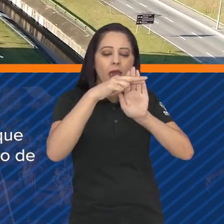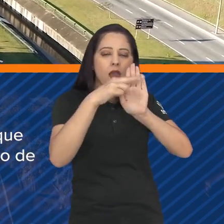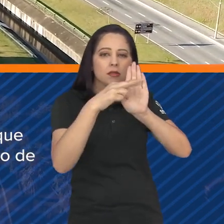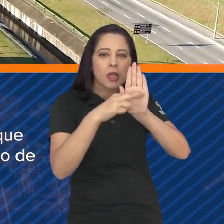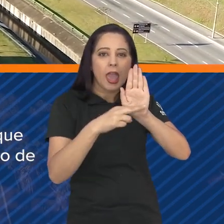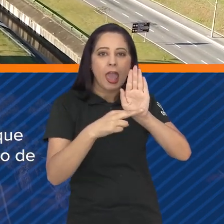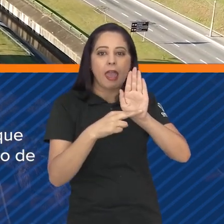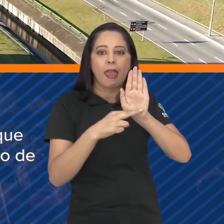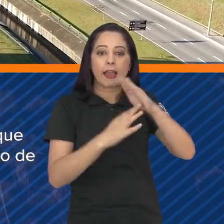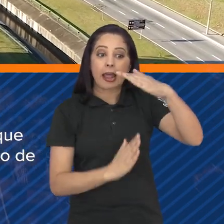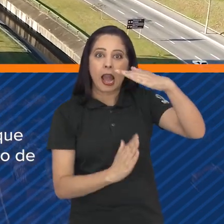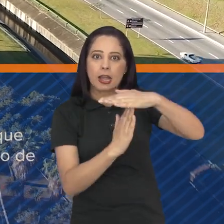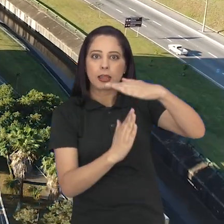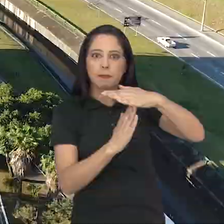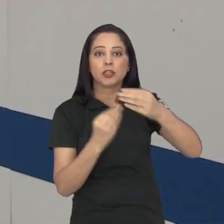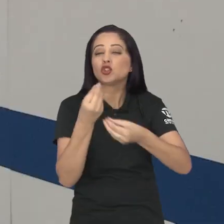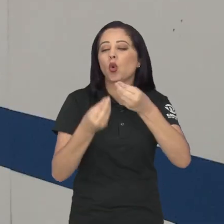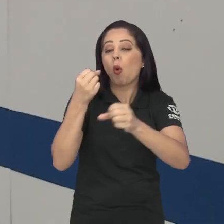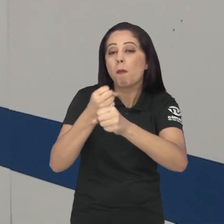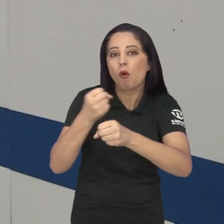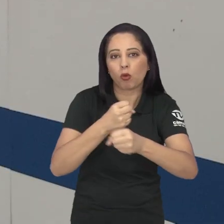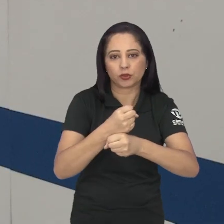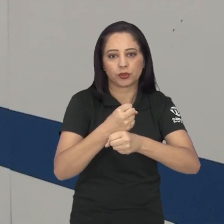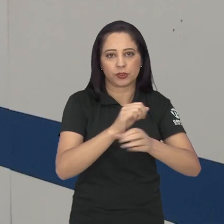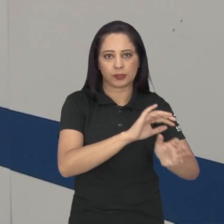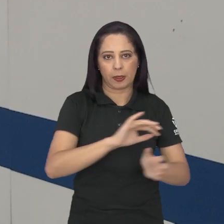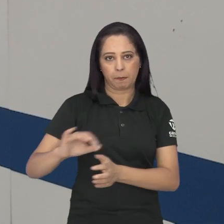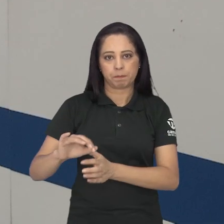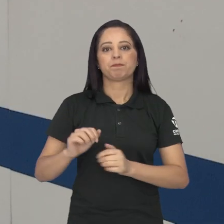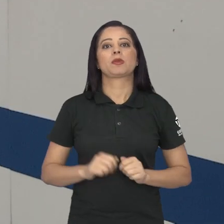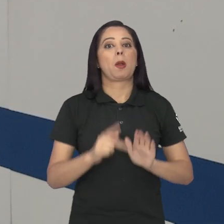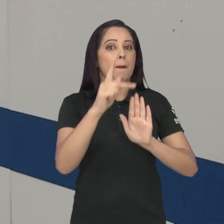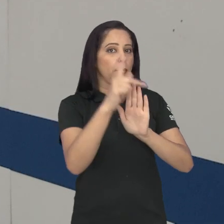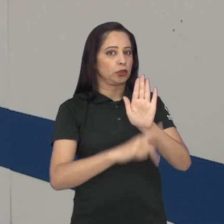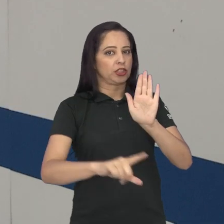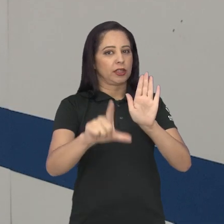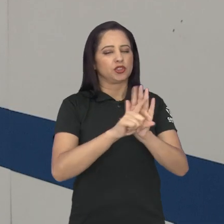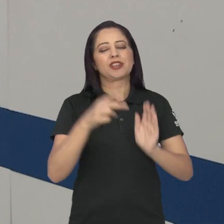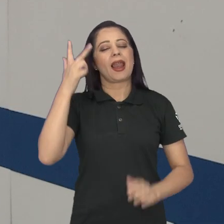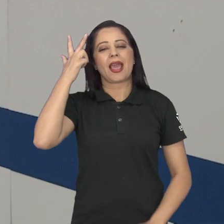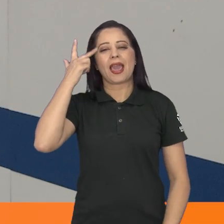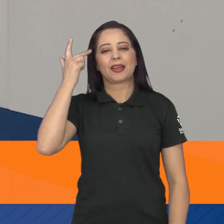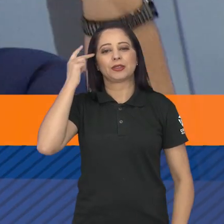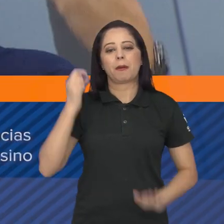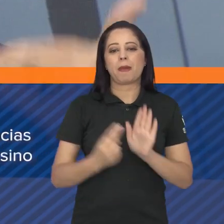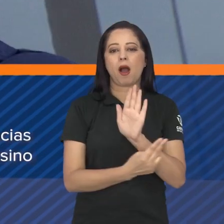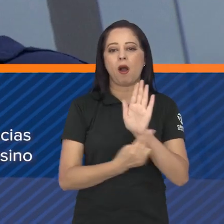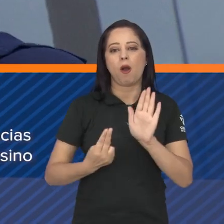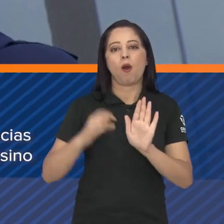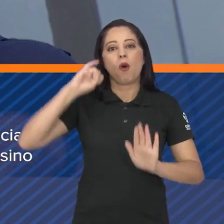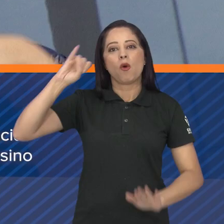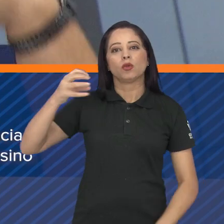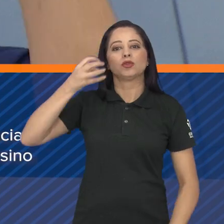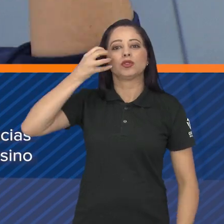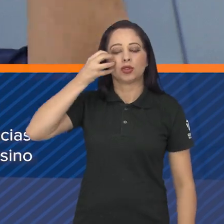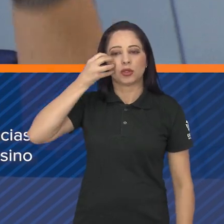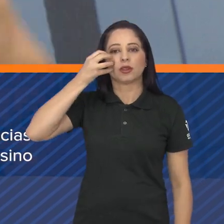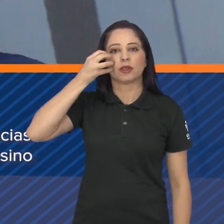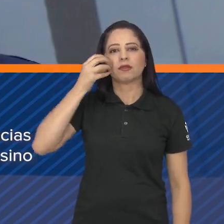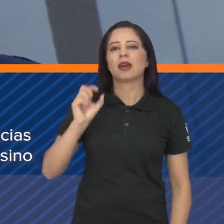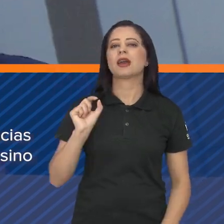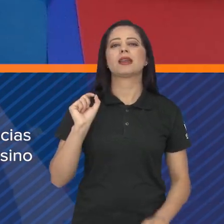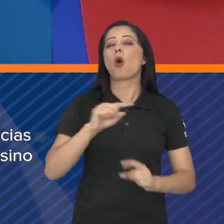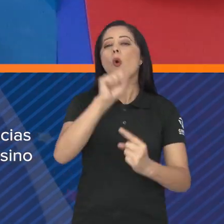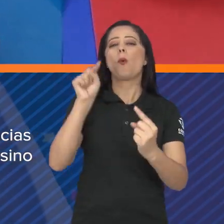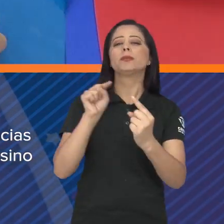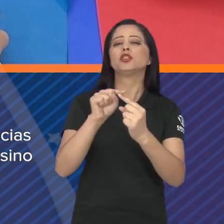limites nas áreas de construção. Já em ritordinário, um dos projetos, este de autoria da vereadora Juliana Fraga, quer criar